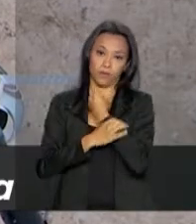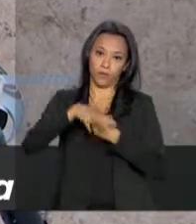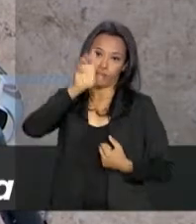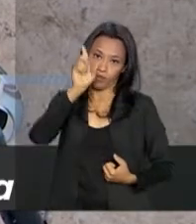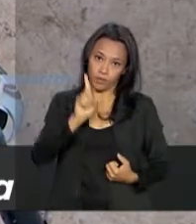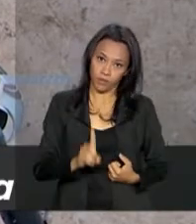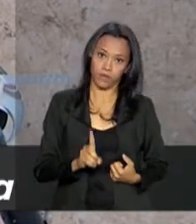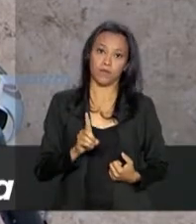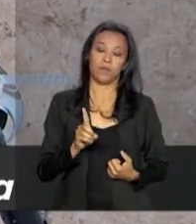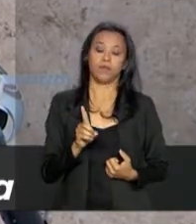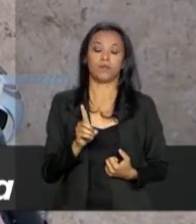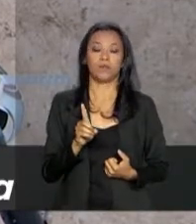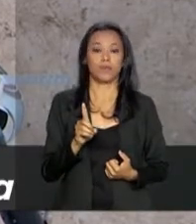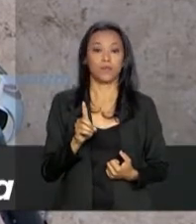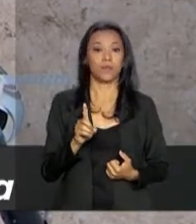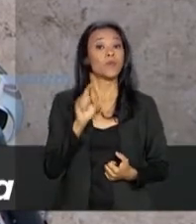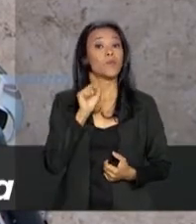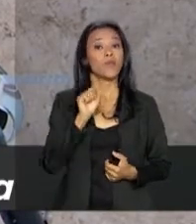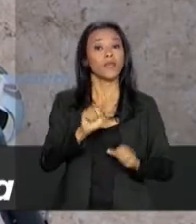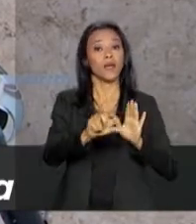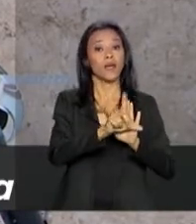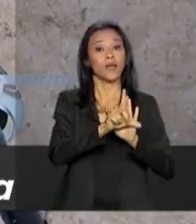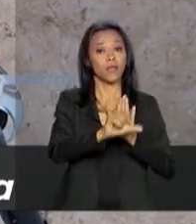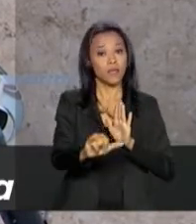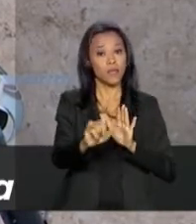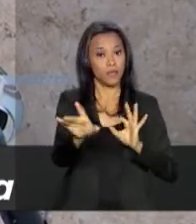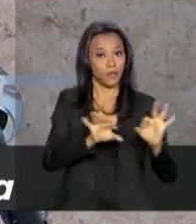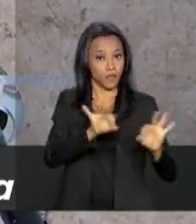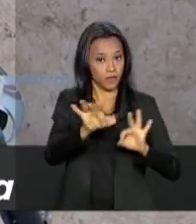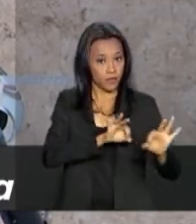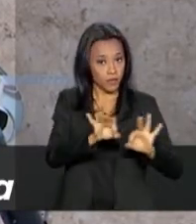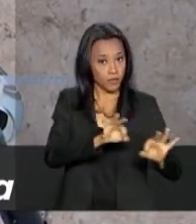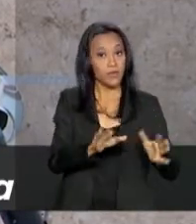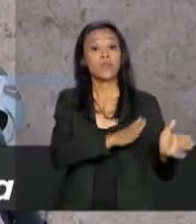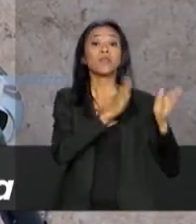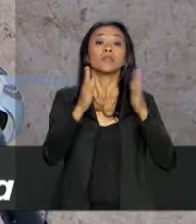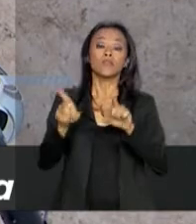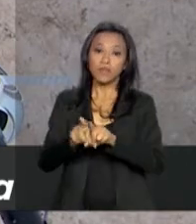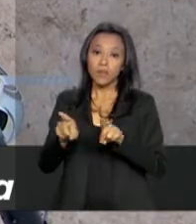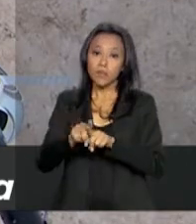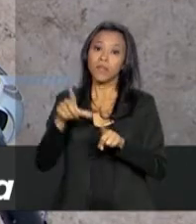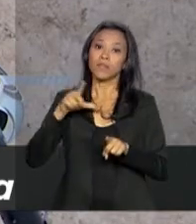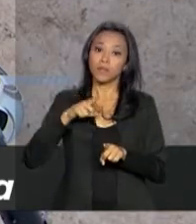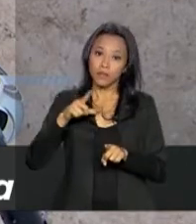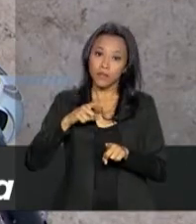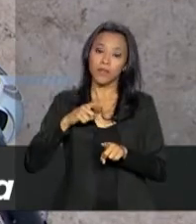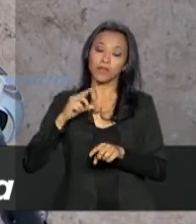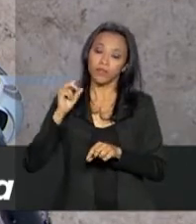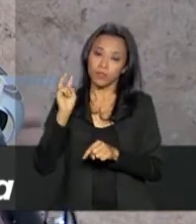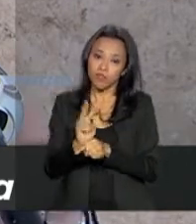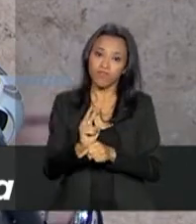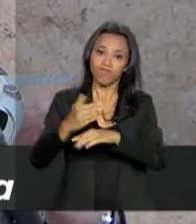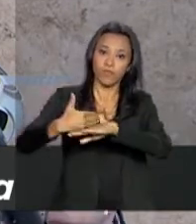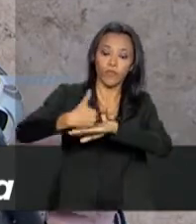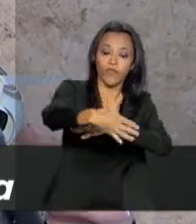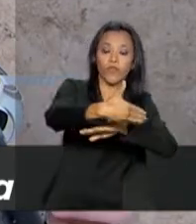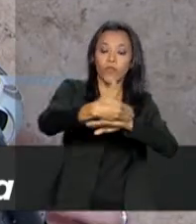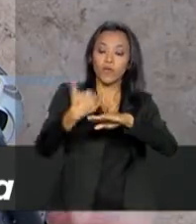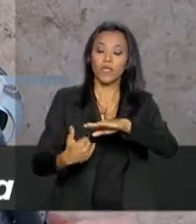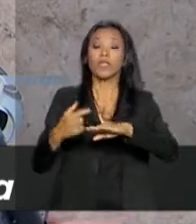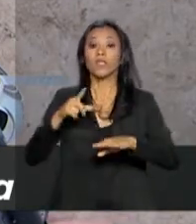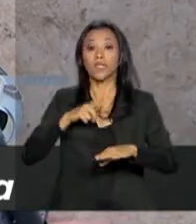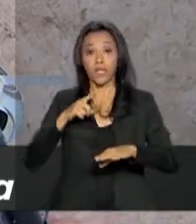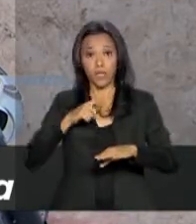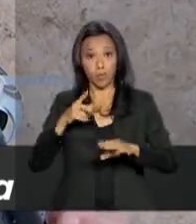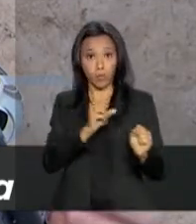garantia da lei da ordem também define o emprego das Forças Armadas na faixa de fronteira. O que a gente chama de poder de polícia na